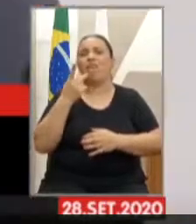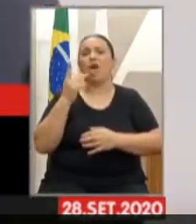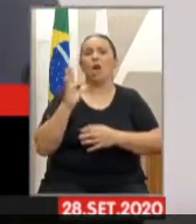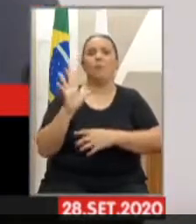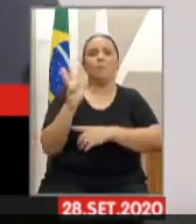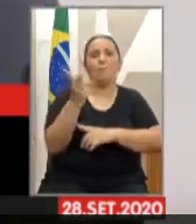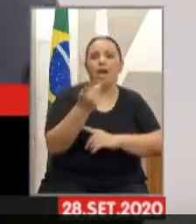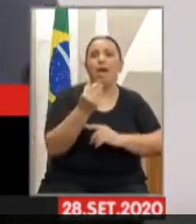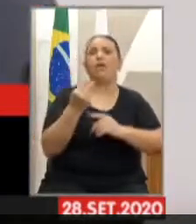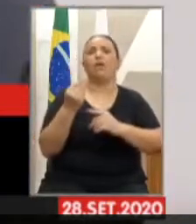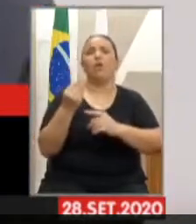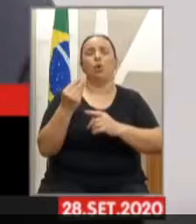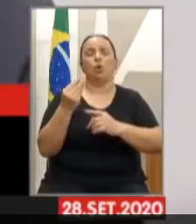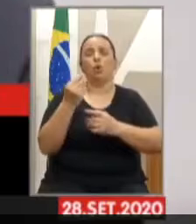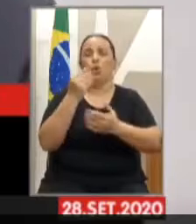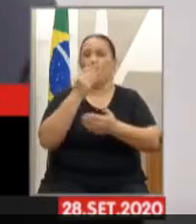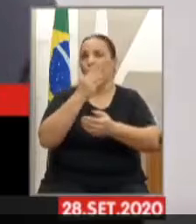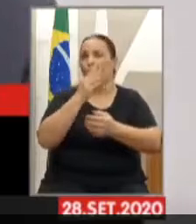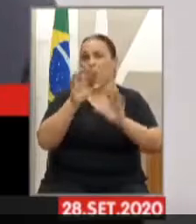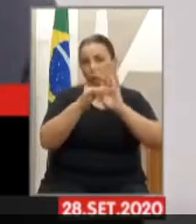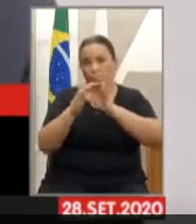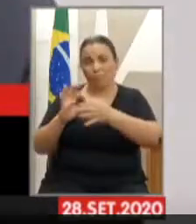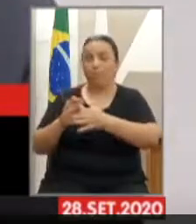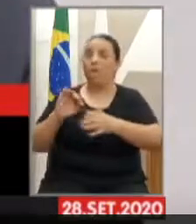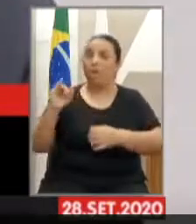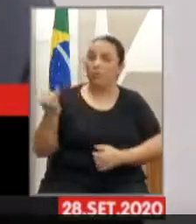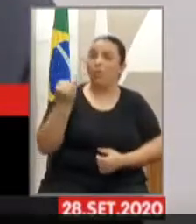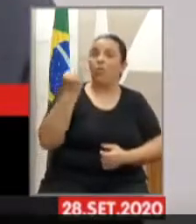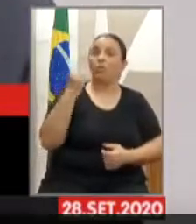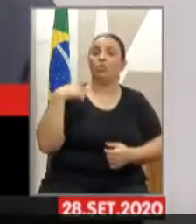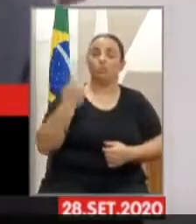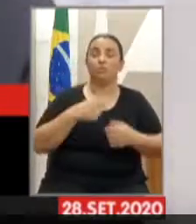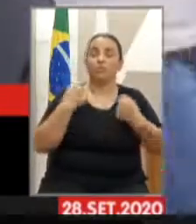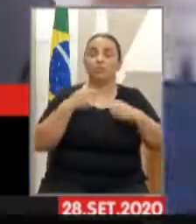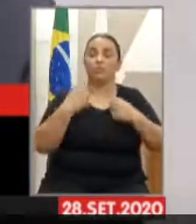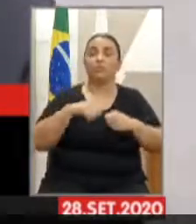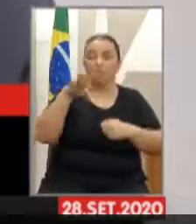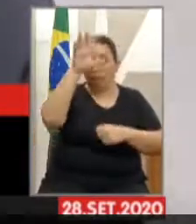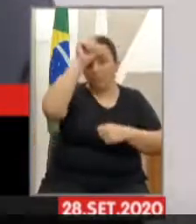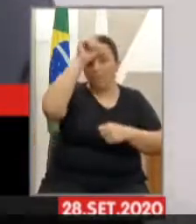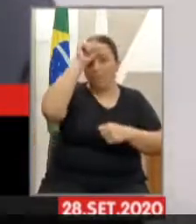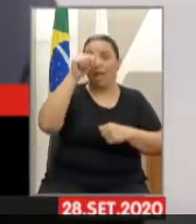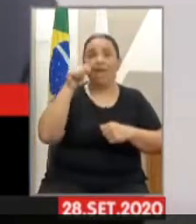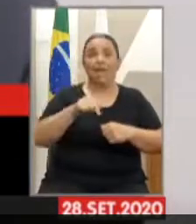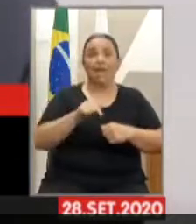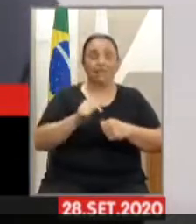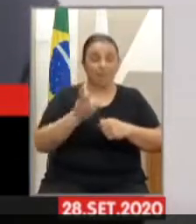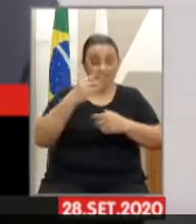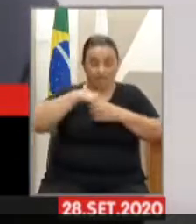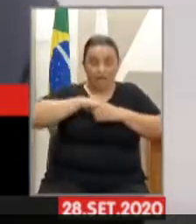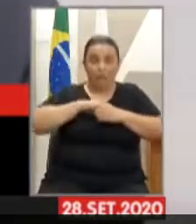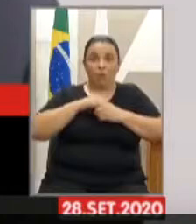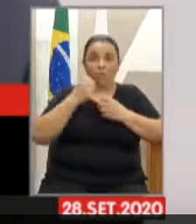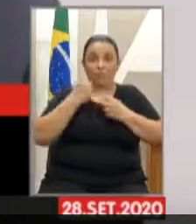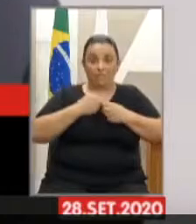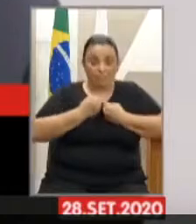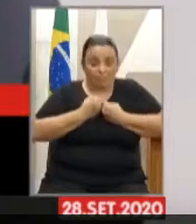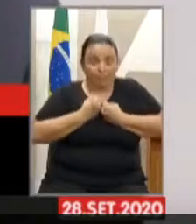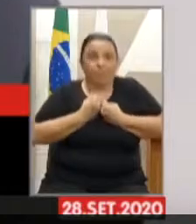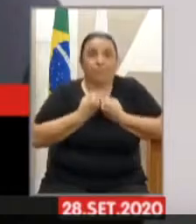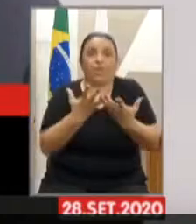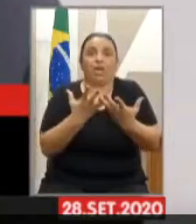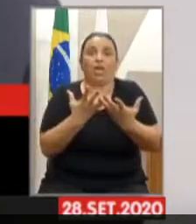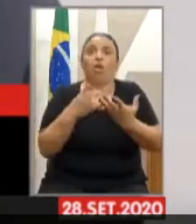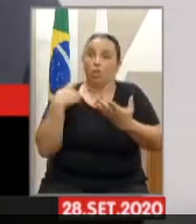coisa muito importante. Nós temos que tirar esse aprendizado, esse grito que eles têm dentro da gente, para que a gente possa